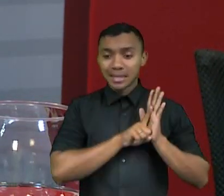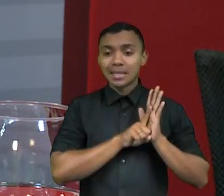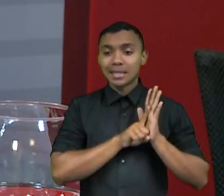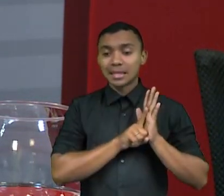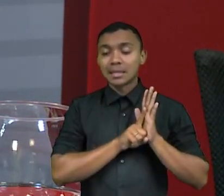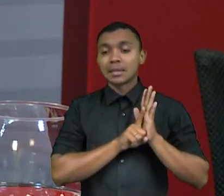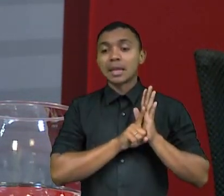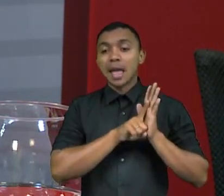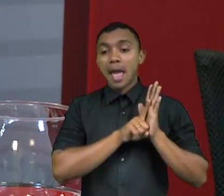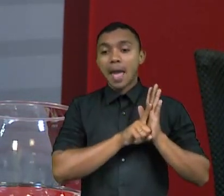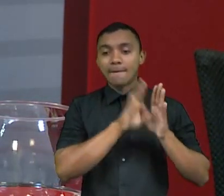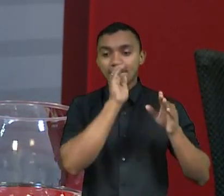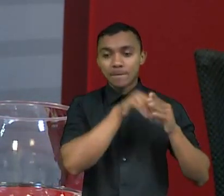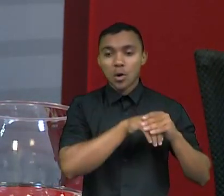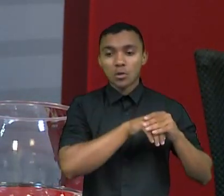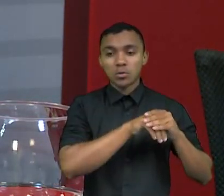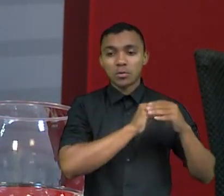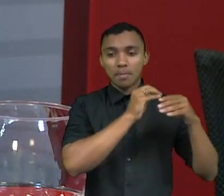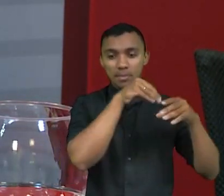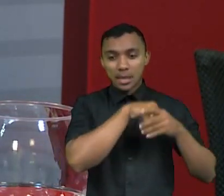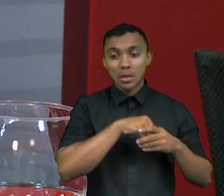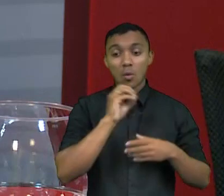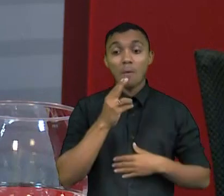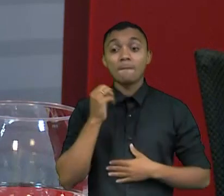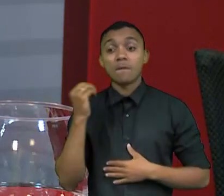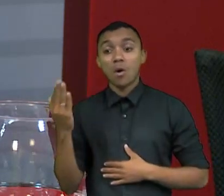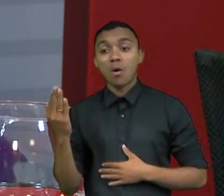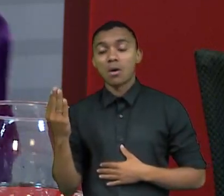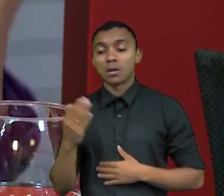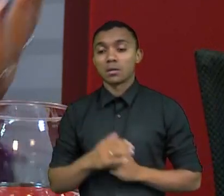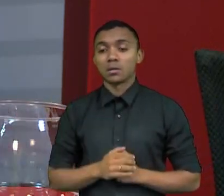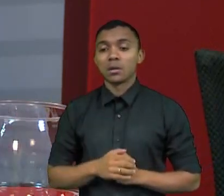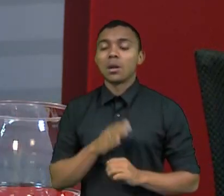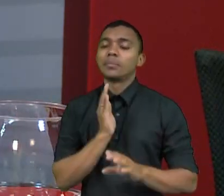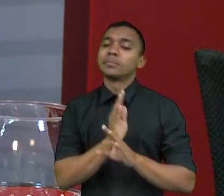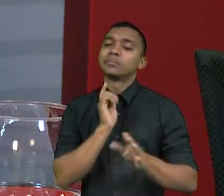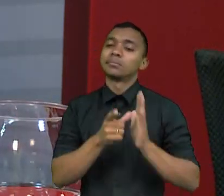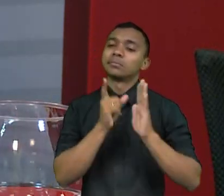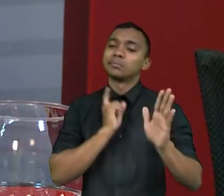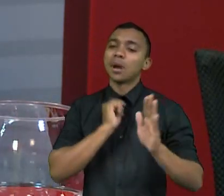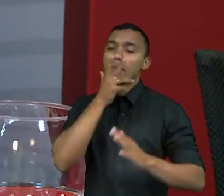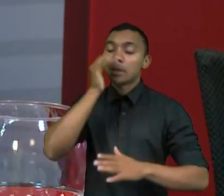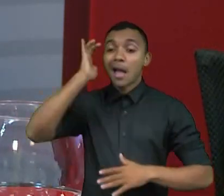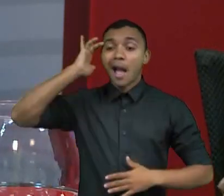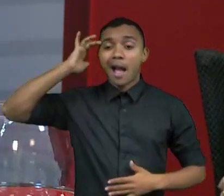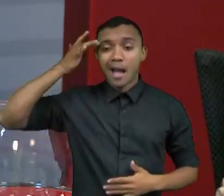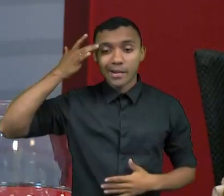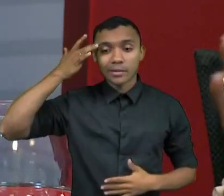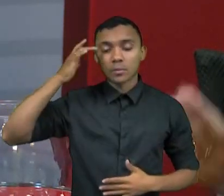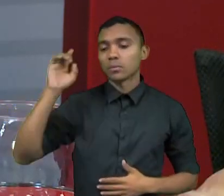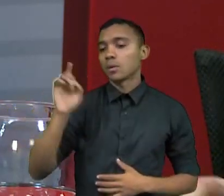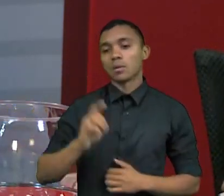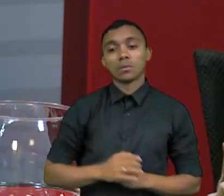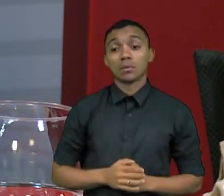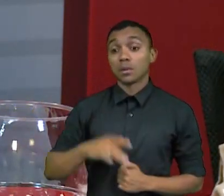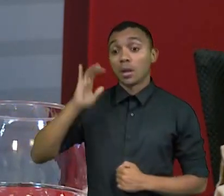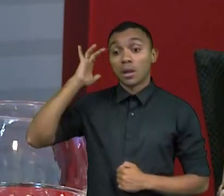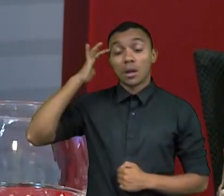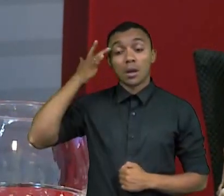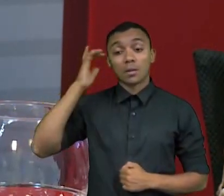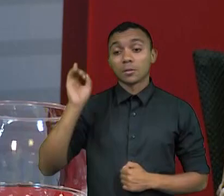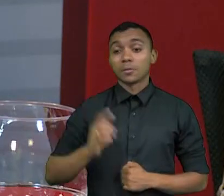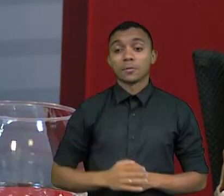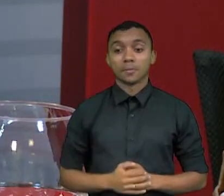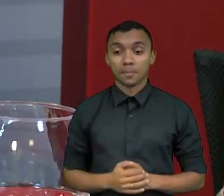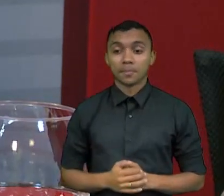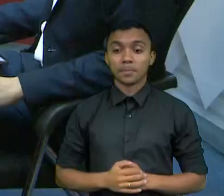fora, porque senão ele não é político de verdade, você fazer uma coisa no achismo, não se faz campanha política em achismo há muito tempo. Não emprego